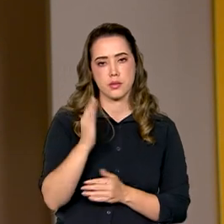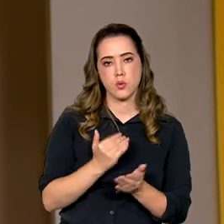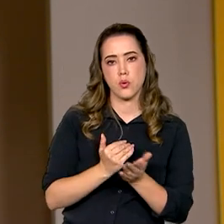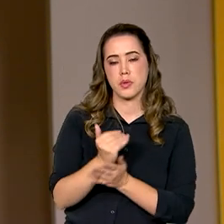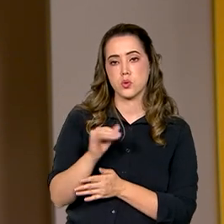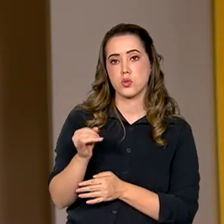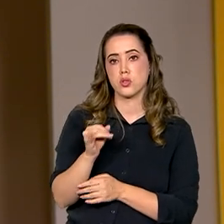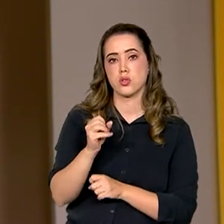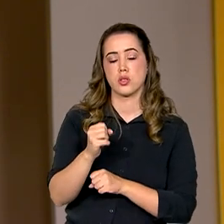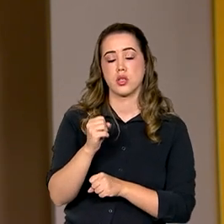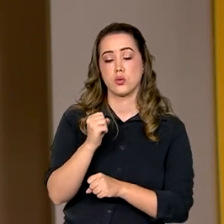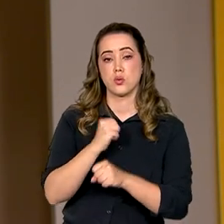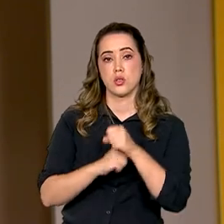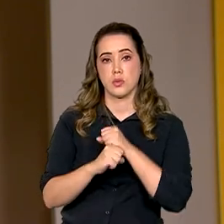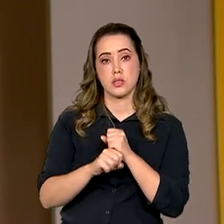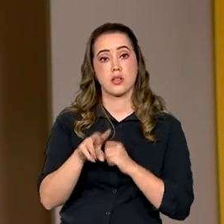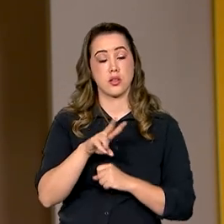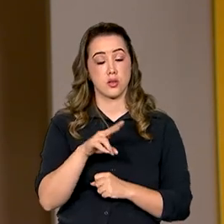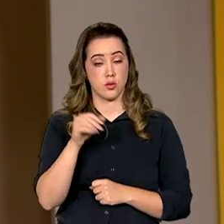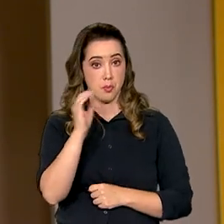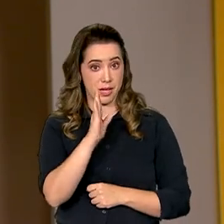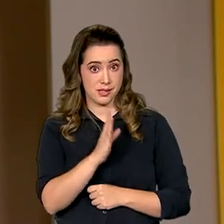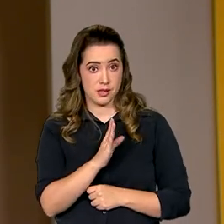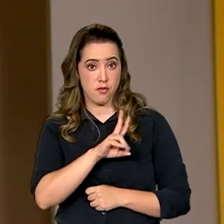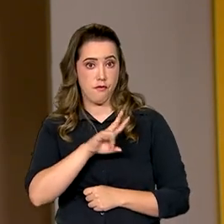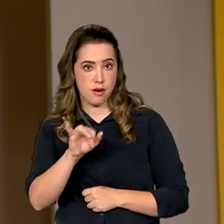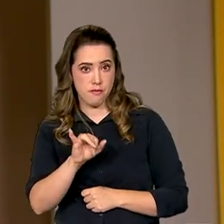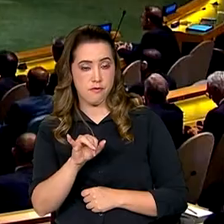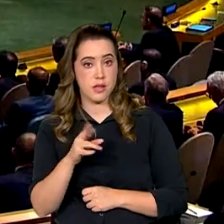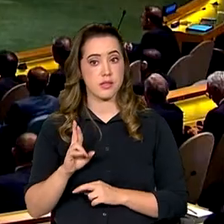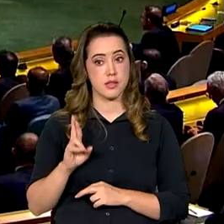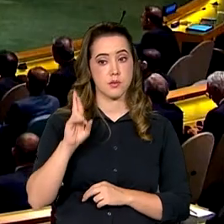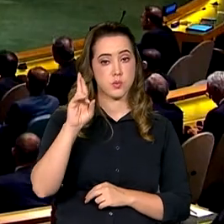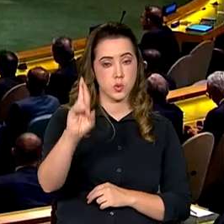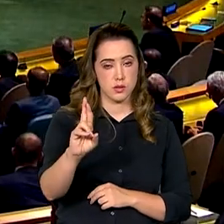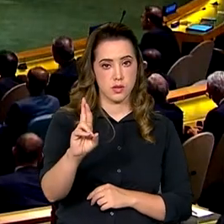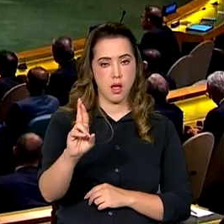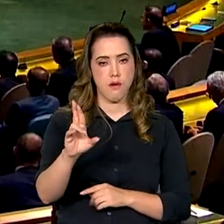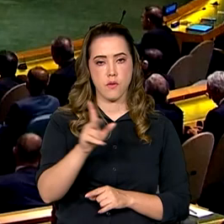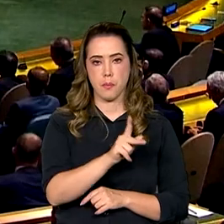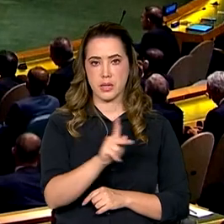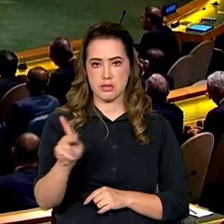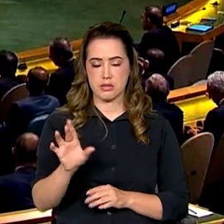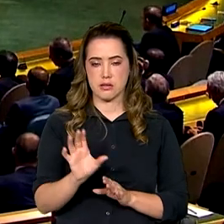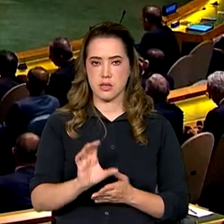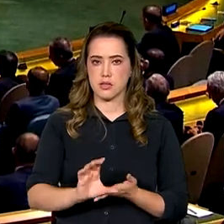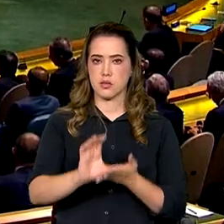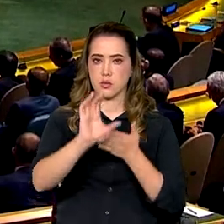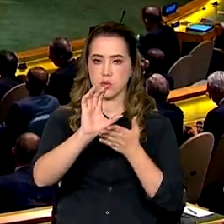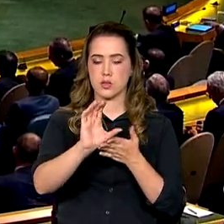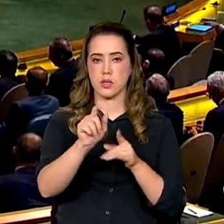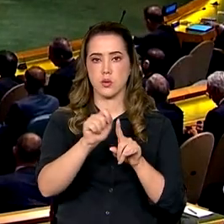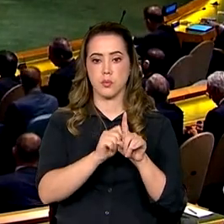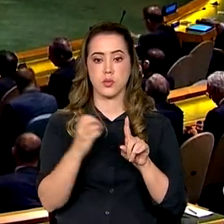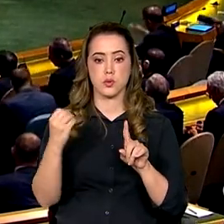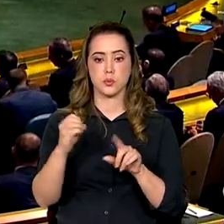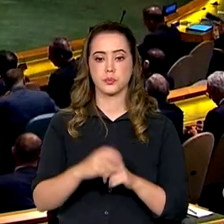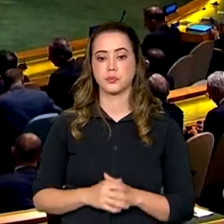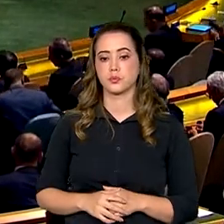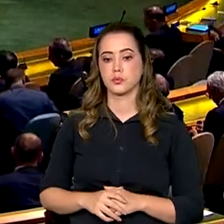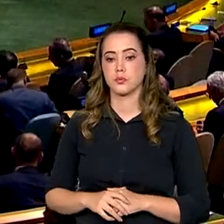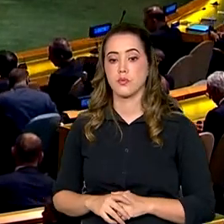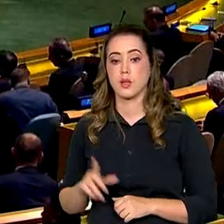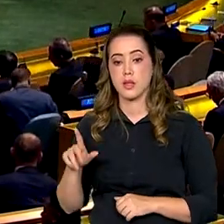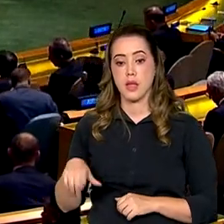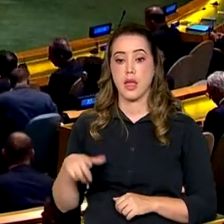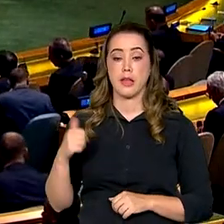assumir a presidência do Conselho durante todo o mês de outubro. É a 11ª passagem do Brasil pelo